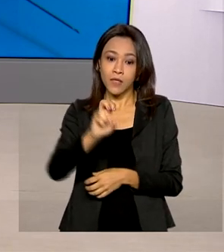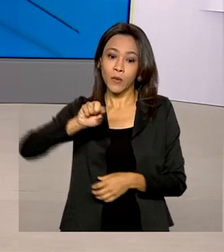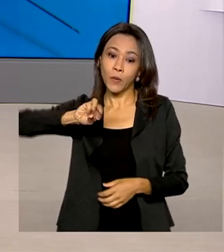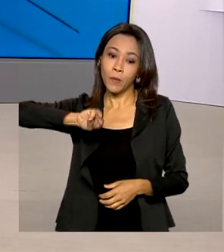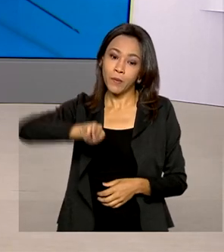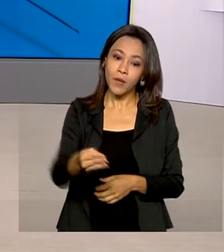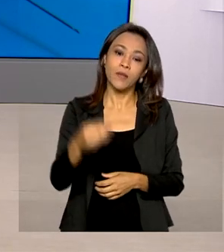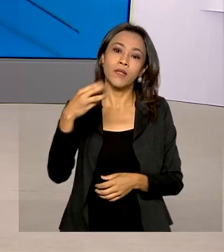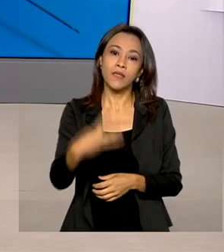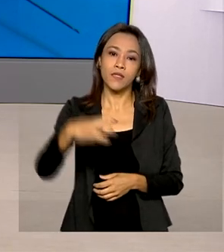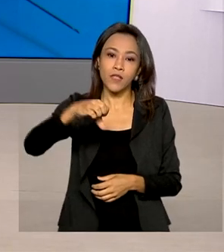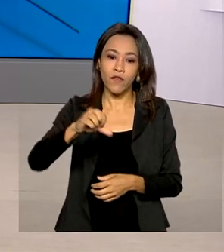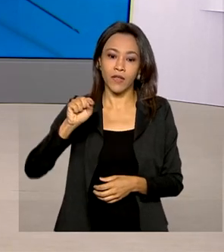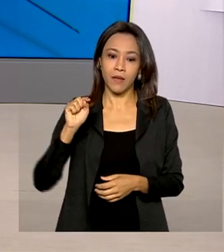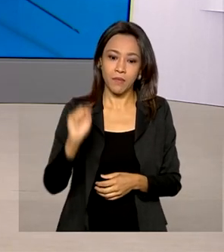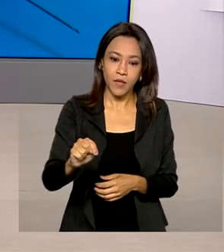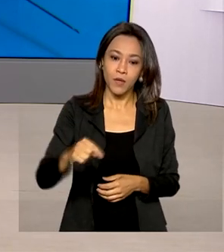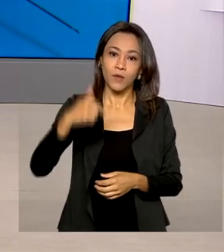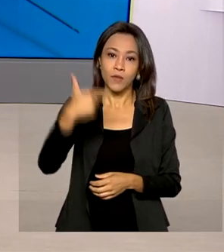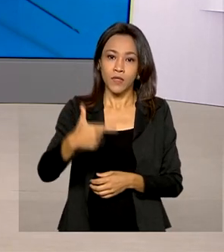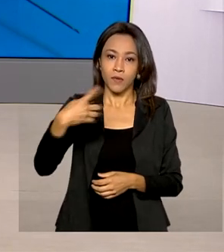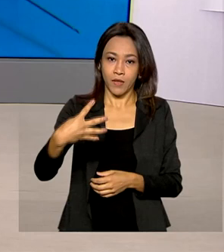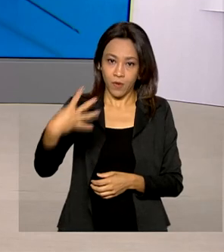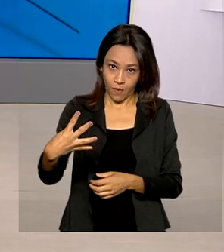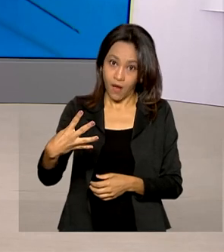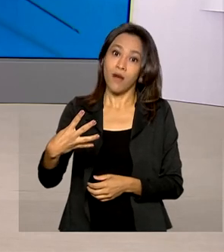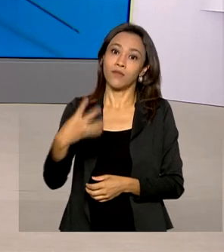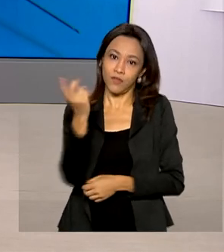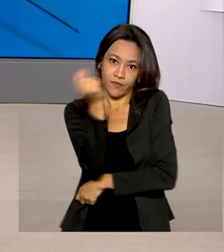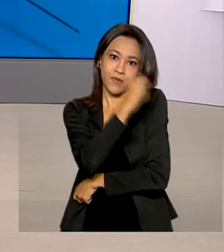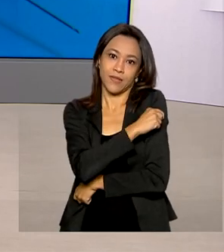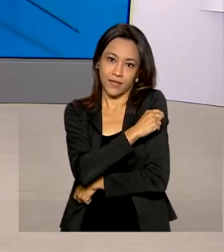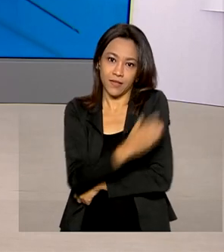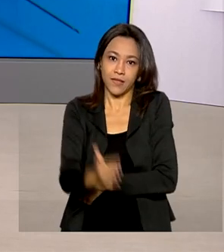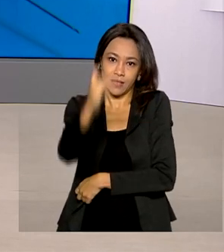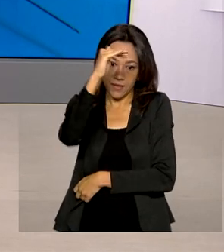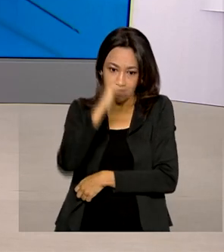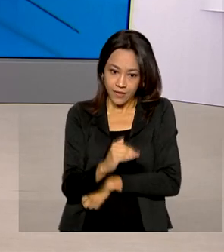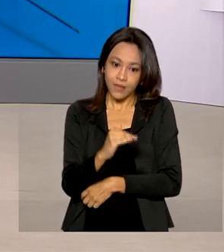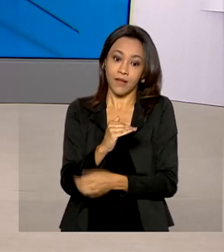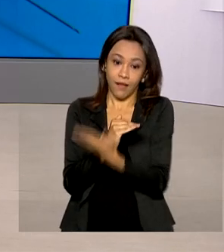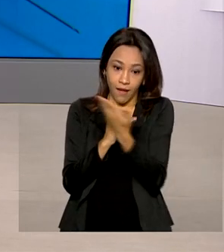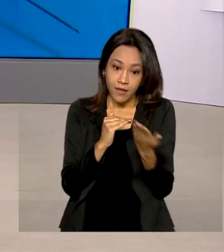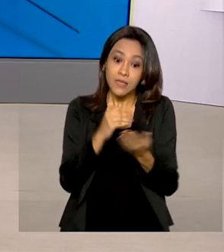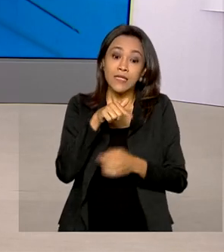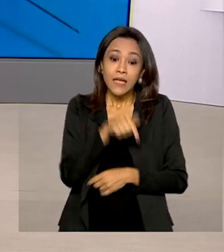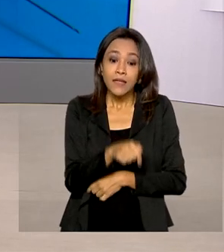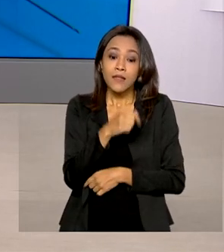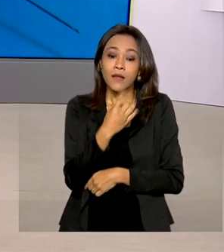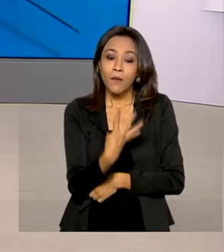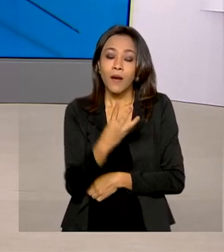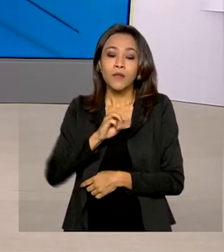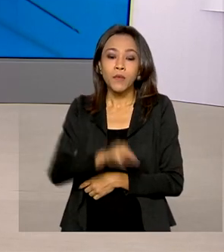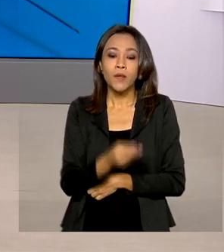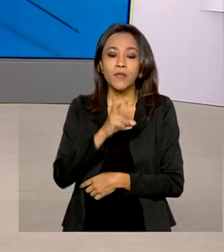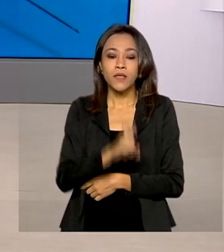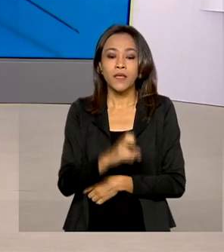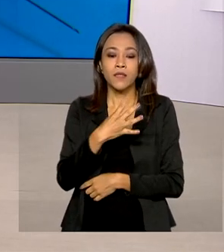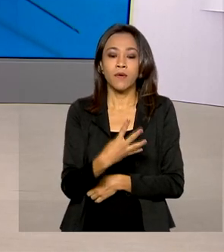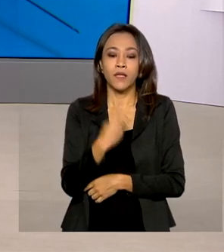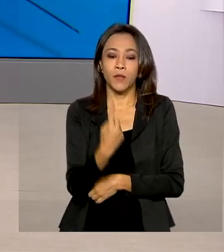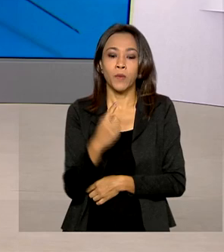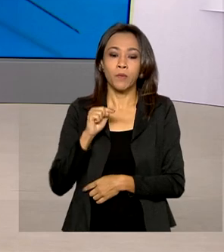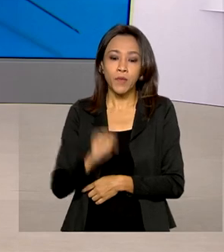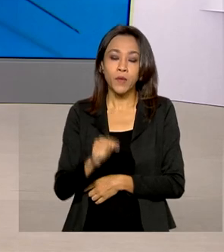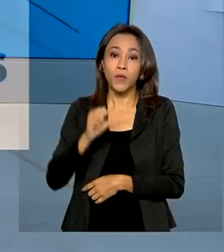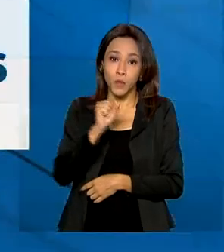390 mil, 244 doses de vacinas contra a Covid. Dessas doses, 74 milhões, 541 mil